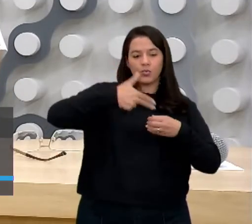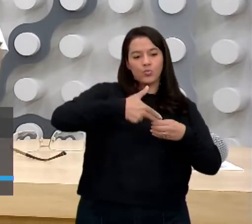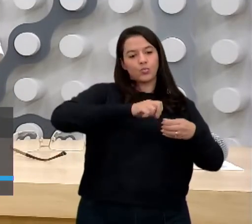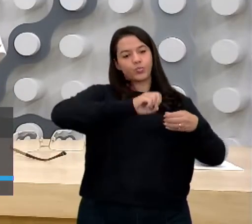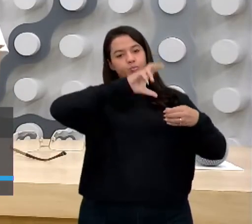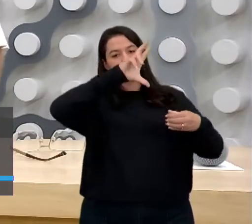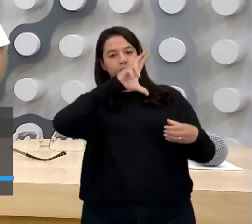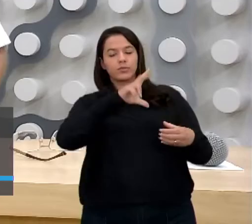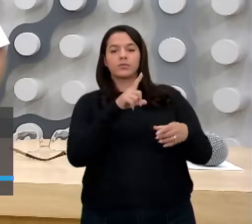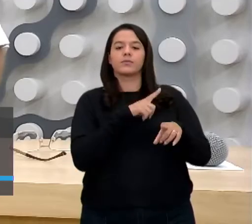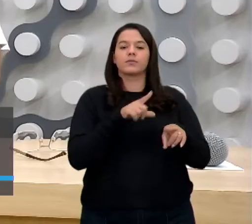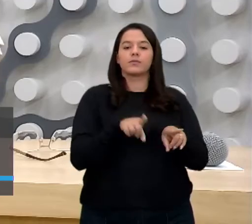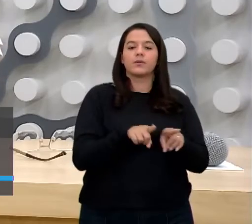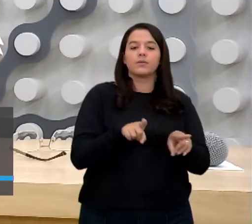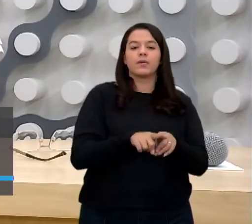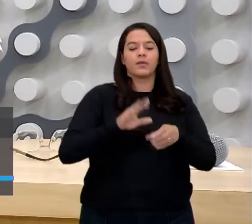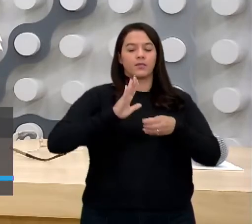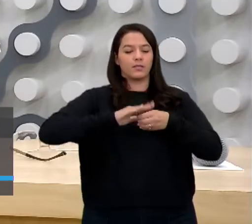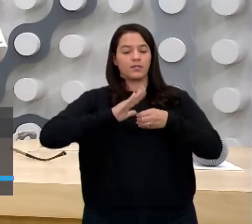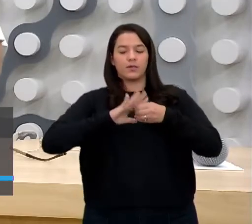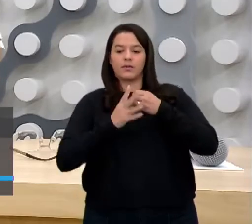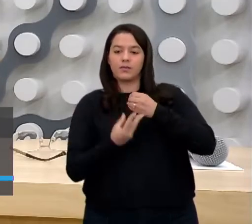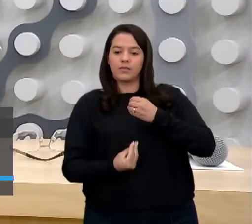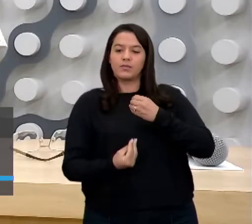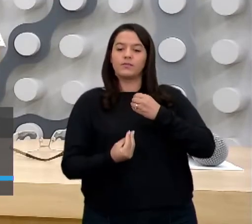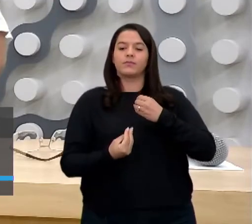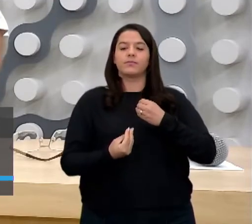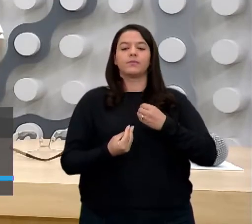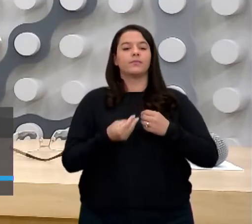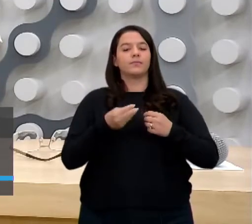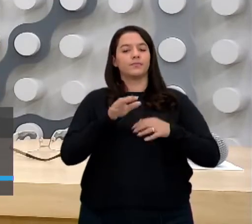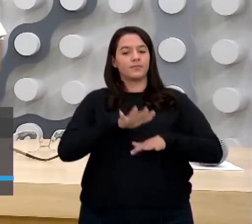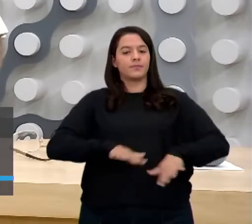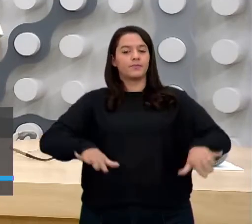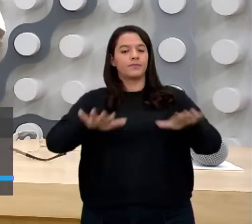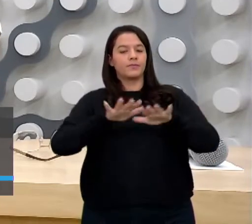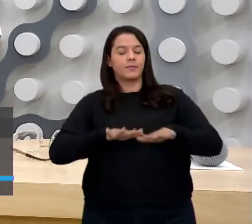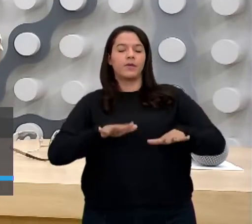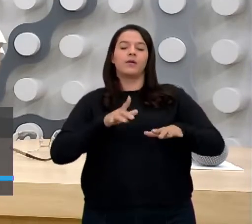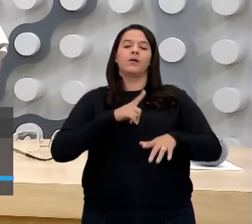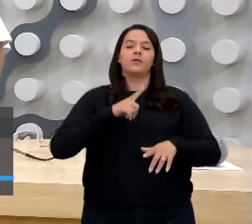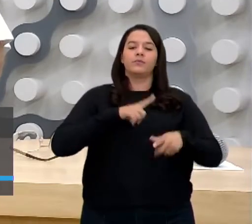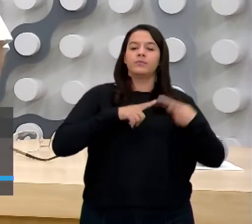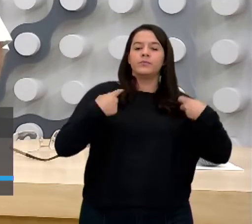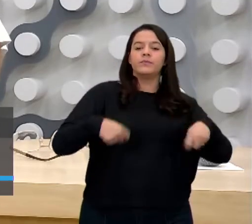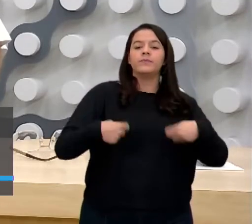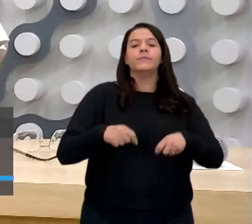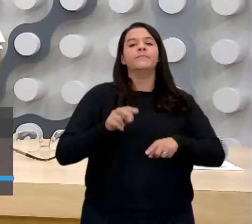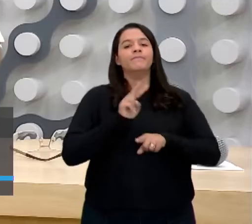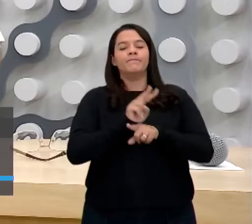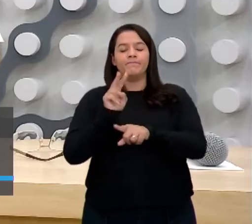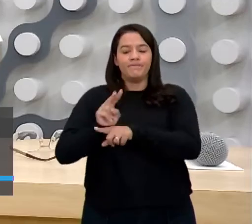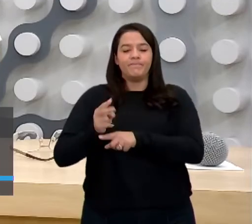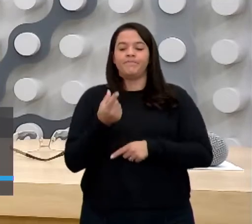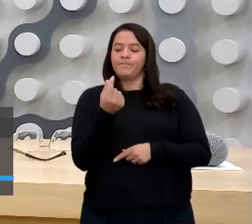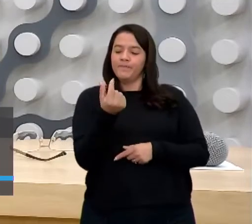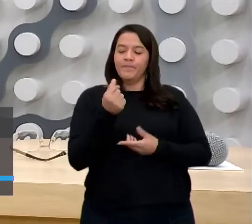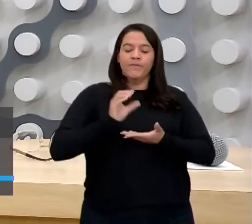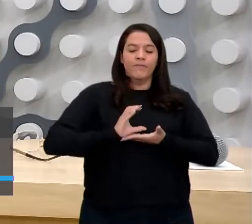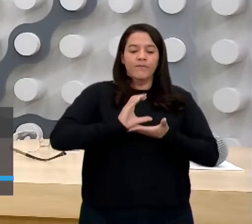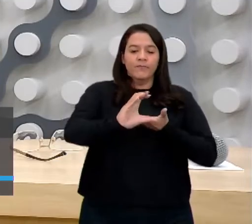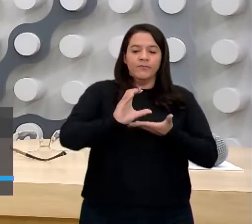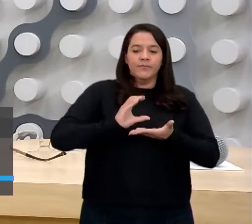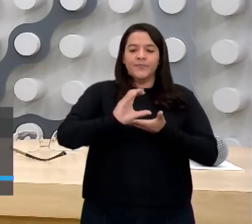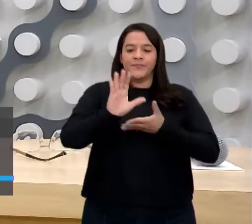questão aí de saneamento básico. Então, tem essas questões aí. Que, logicamente, deveria ter uma ajuda maior externa